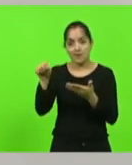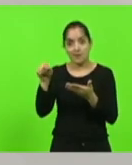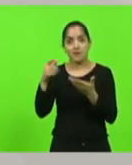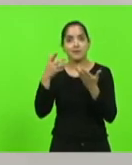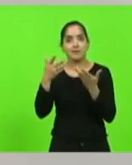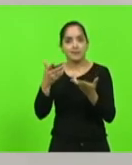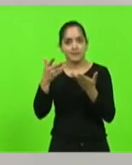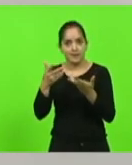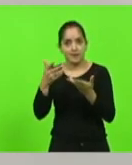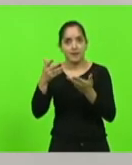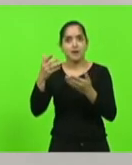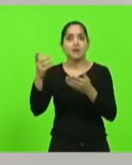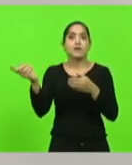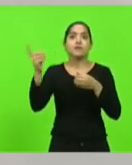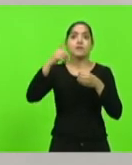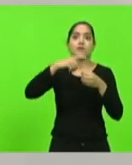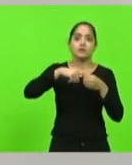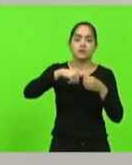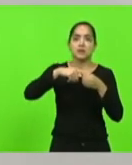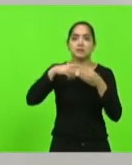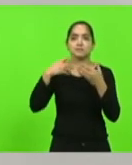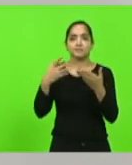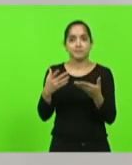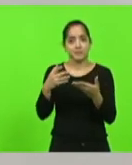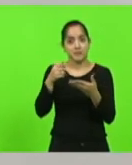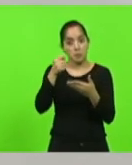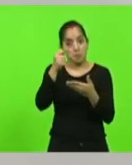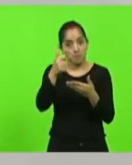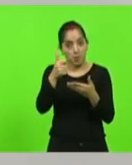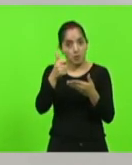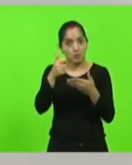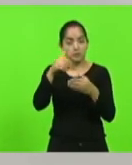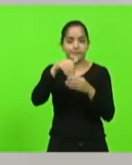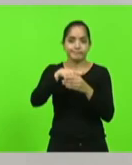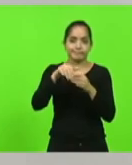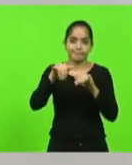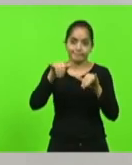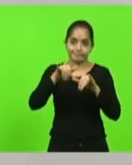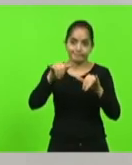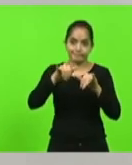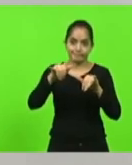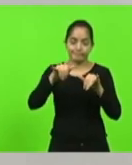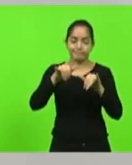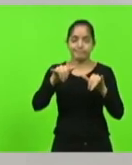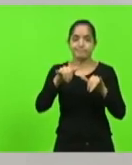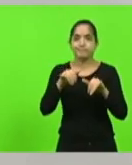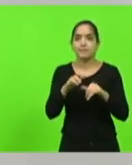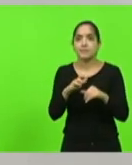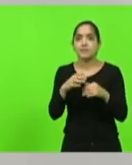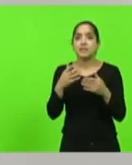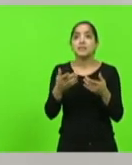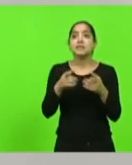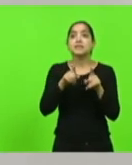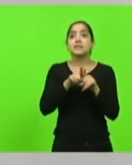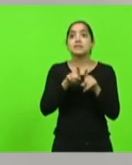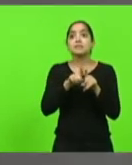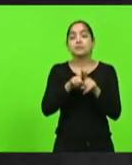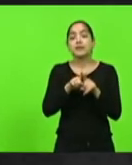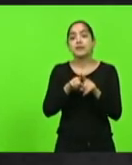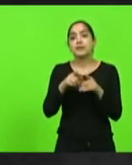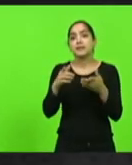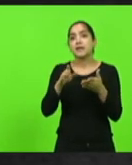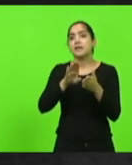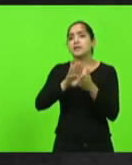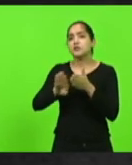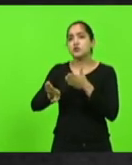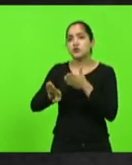resgatar. Claro, deve estar com uma eleição muito garantida fazendo esse tipo de agrado. E também, o deputado tirou um